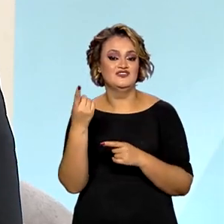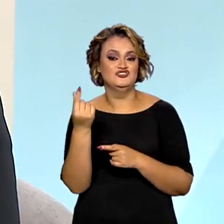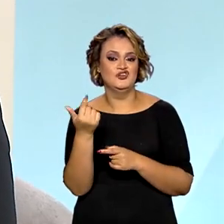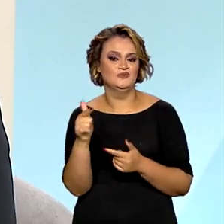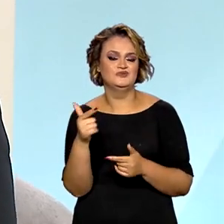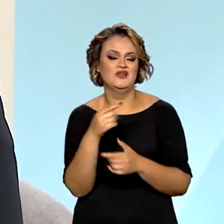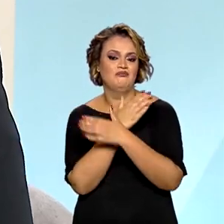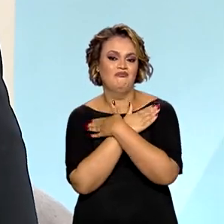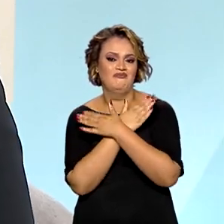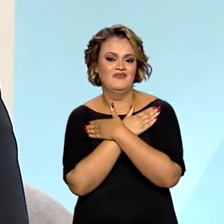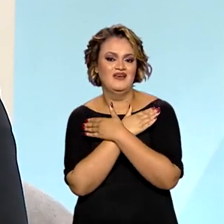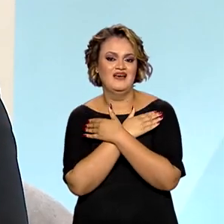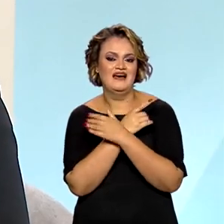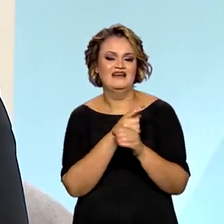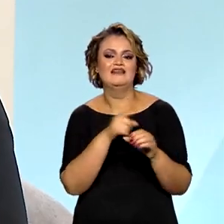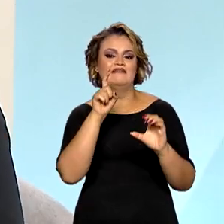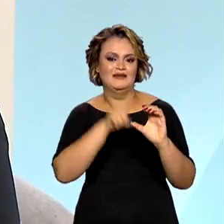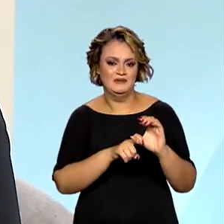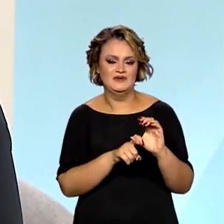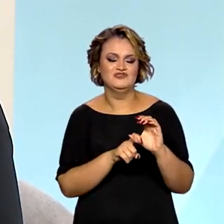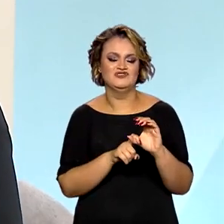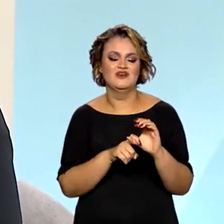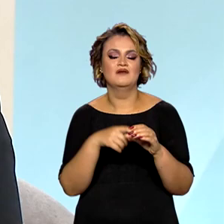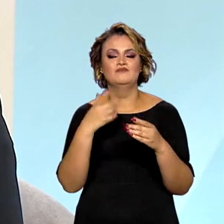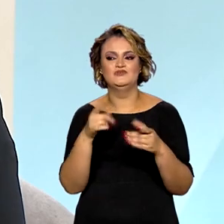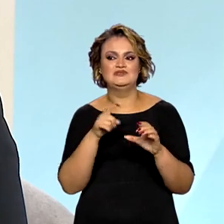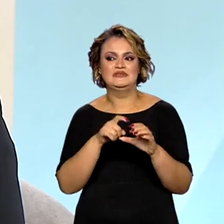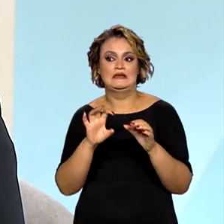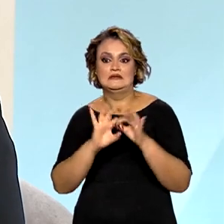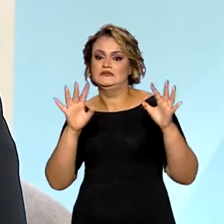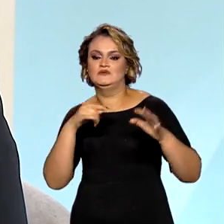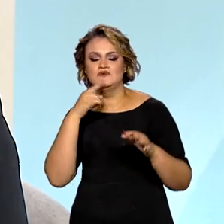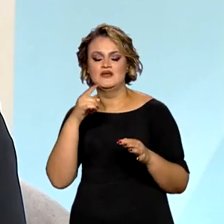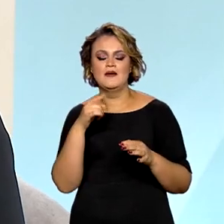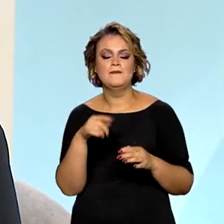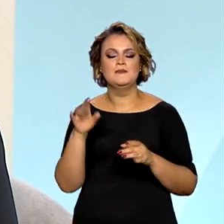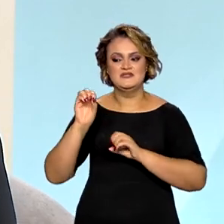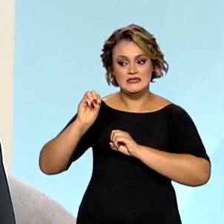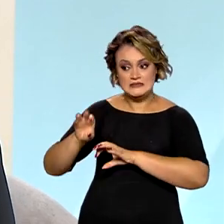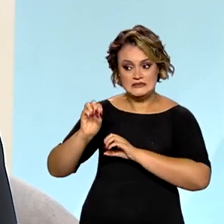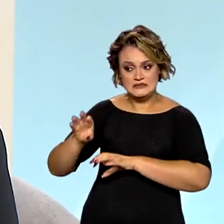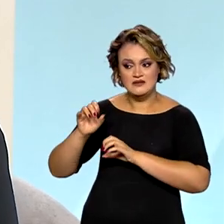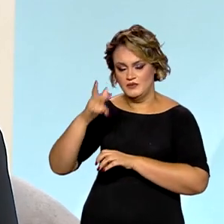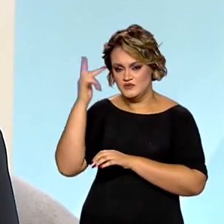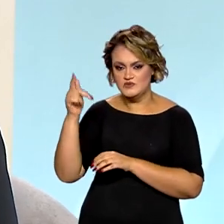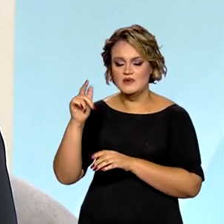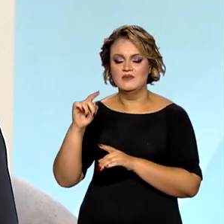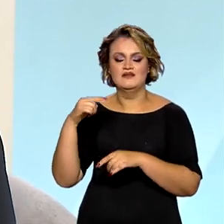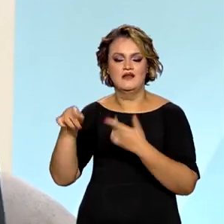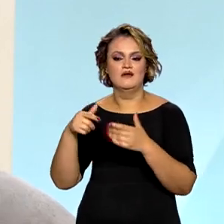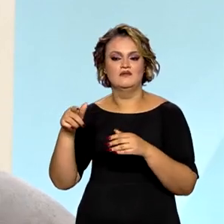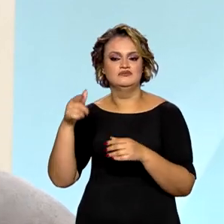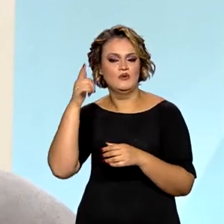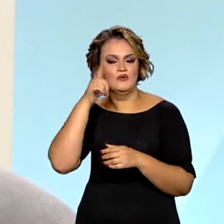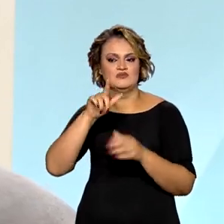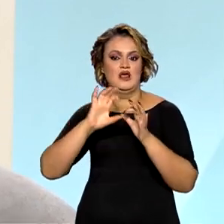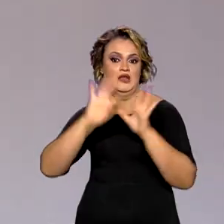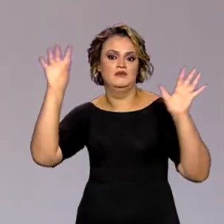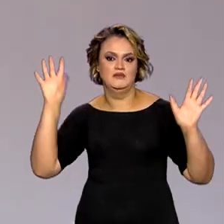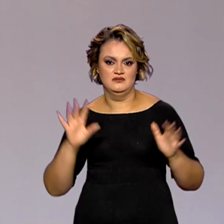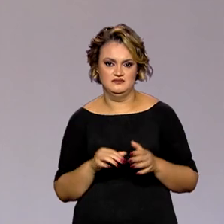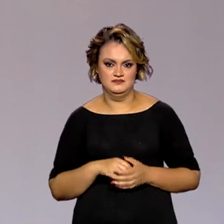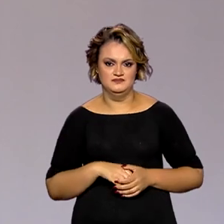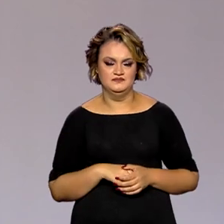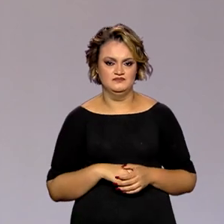agressor, infelizmente. Então, essa capacitação, mesmo que ela não aconteça na casa, ela vai ser disponível ali, na região em que a casa se encontra.